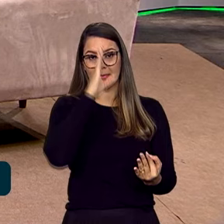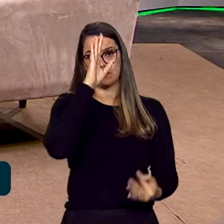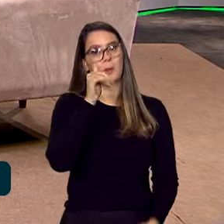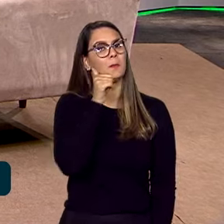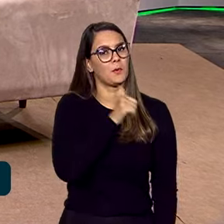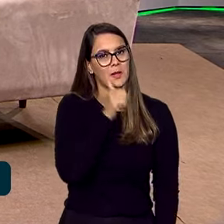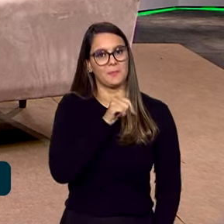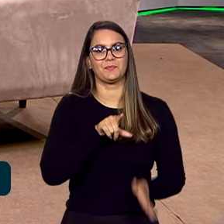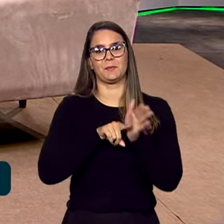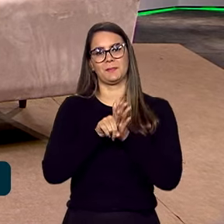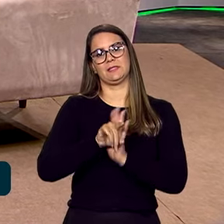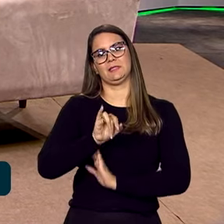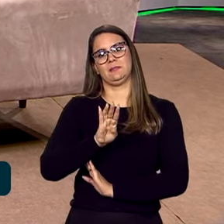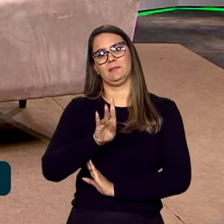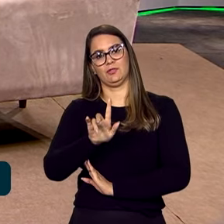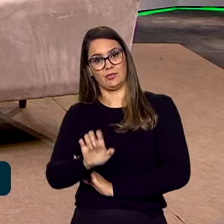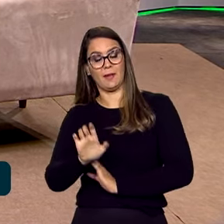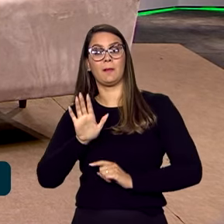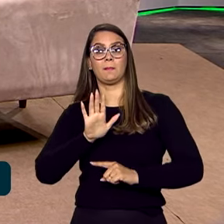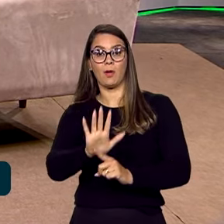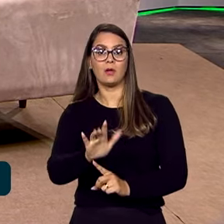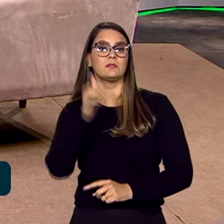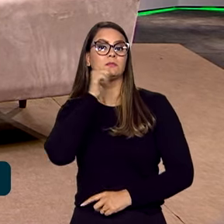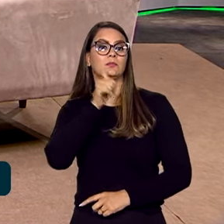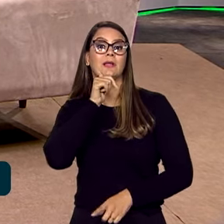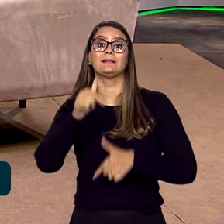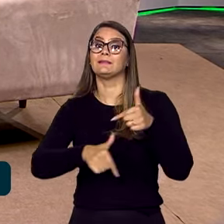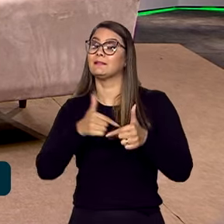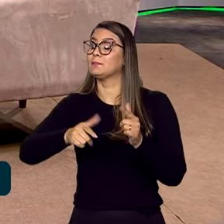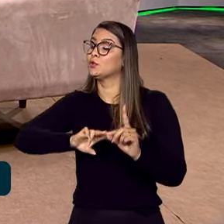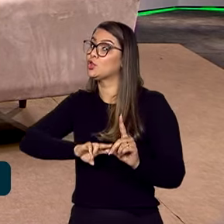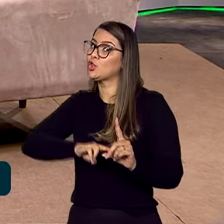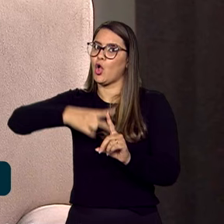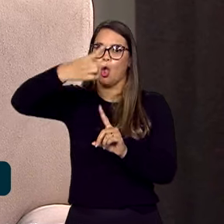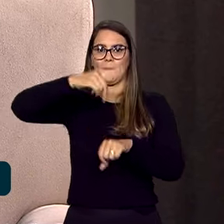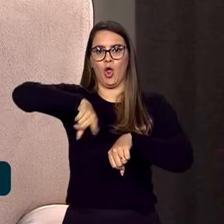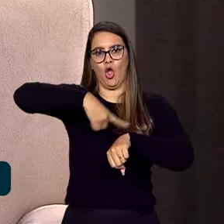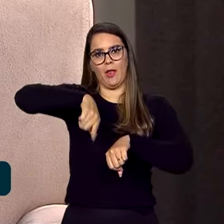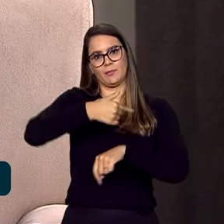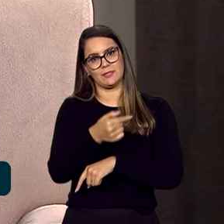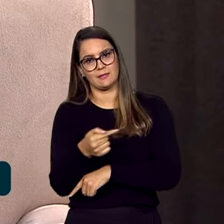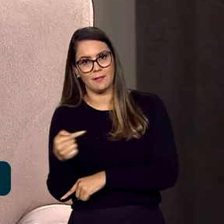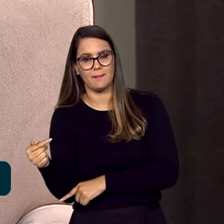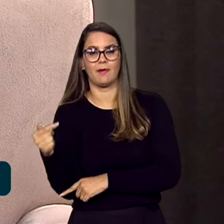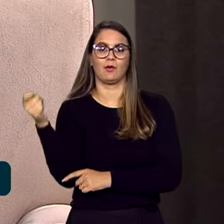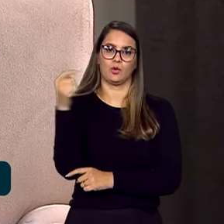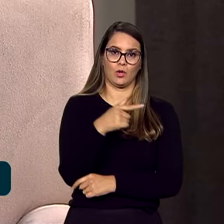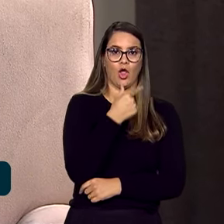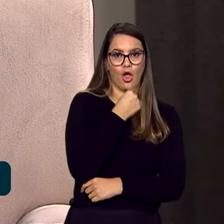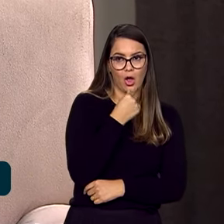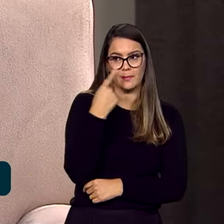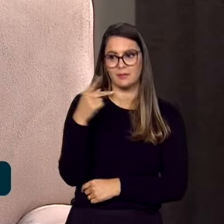A pesquisa do IBGE mostra que as mulheres trabalham o dobro do número de horas por semana nesse tipo de